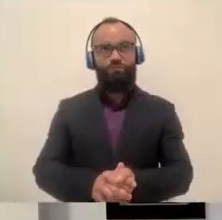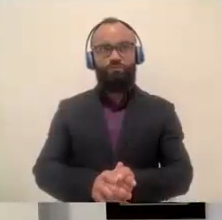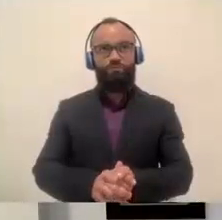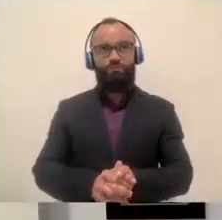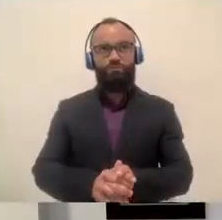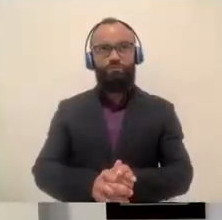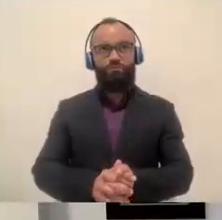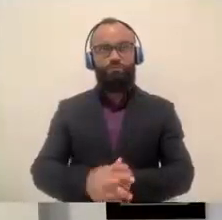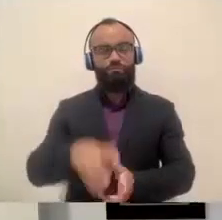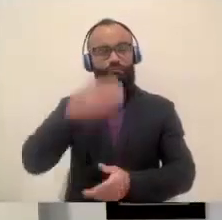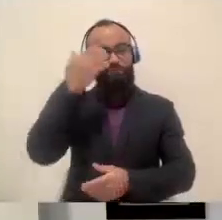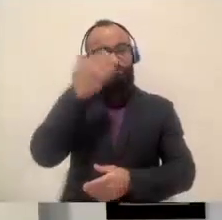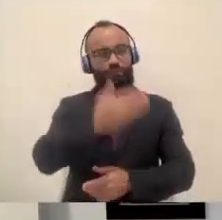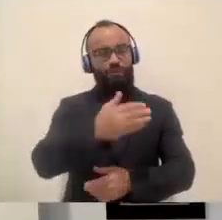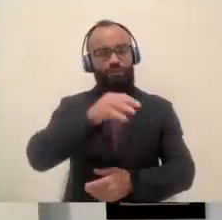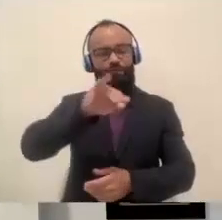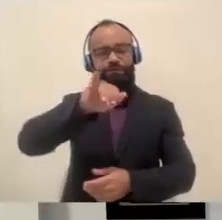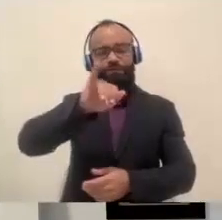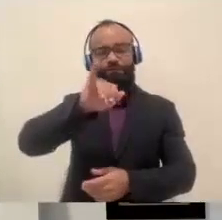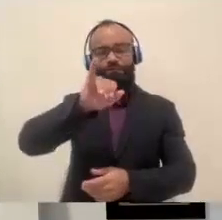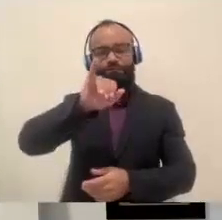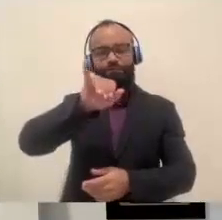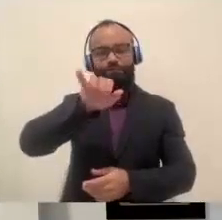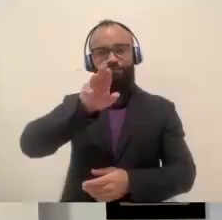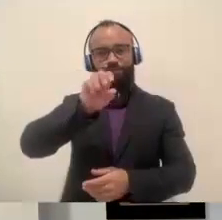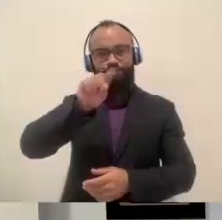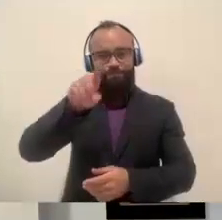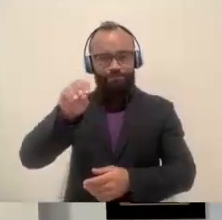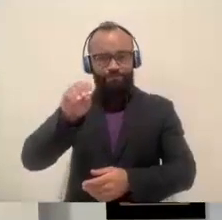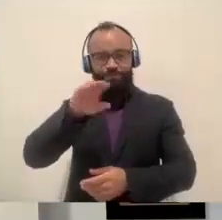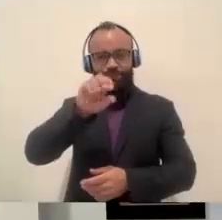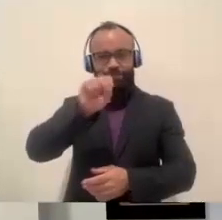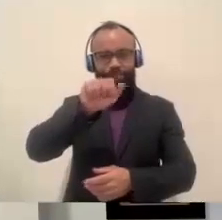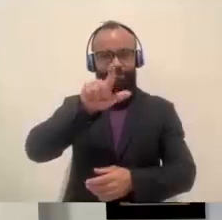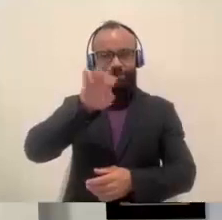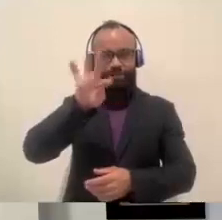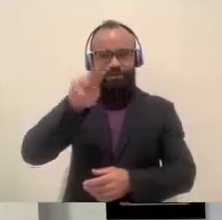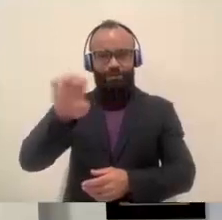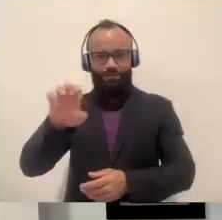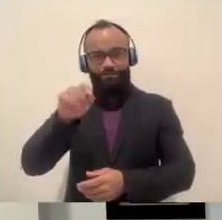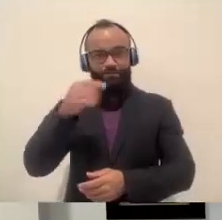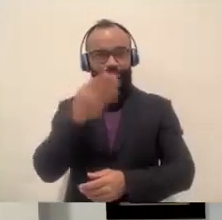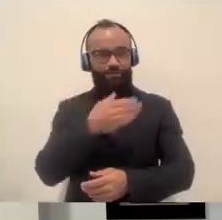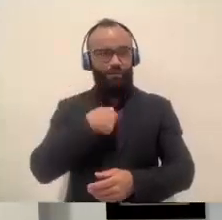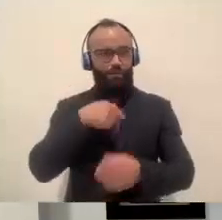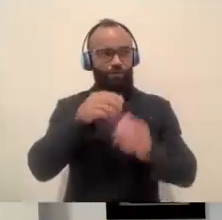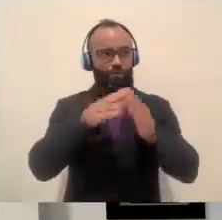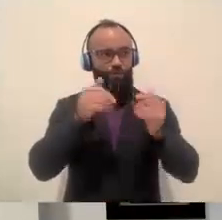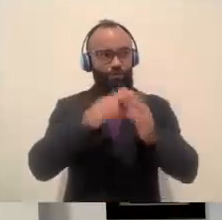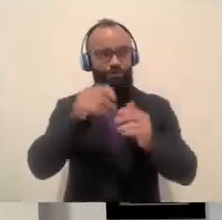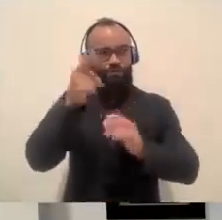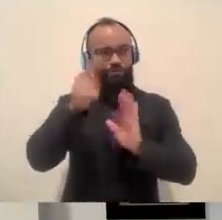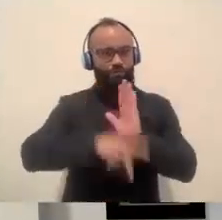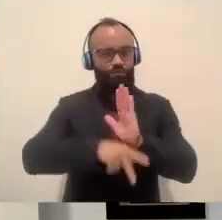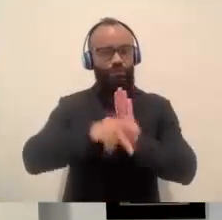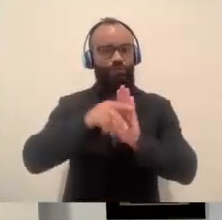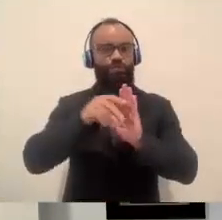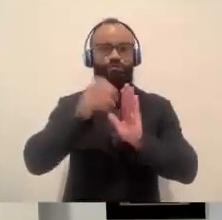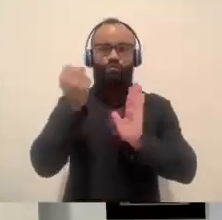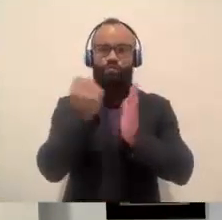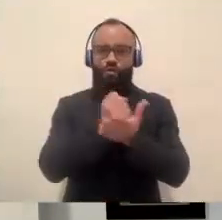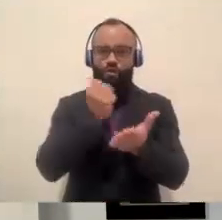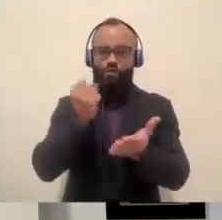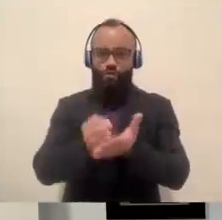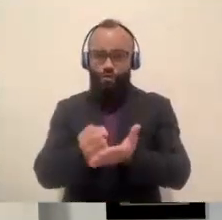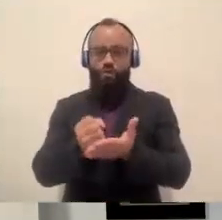Salete. Só para reforçar suas falas a respeito da Casam, eu fiz um requerimento solicitando a cópia do contrato do município de